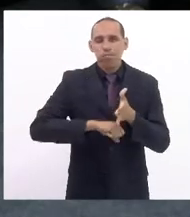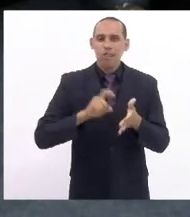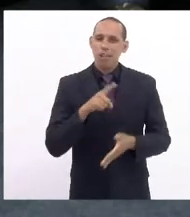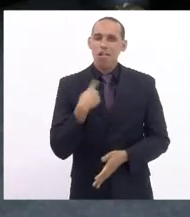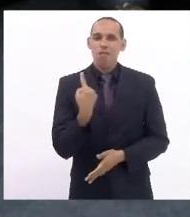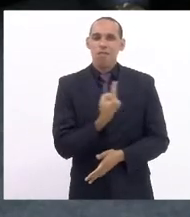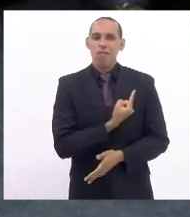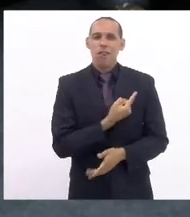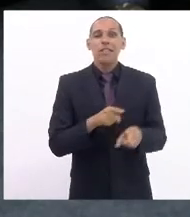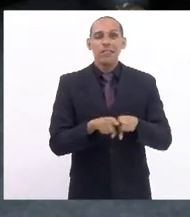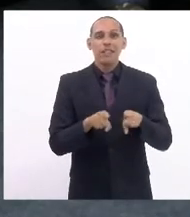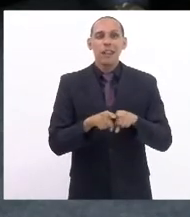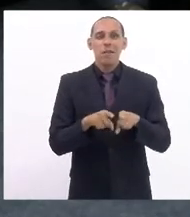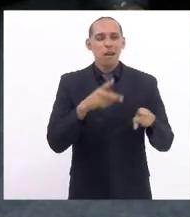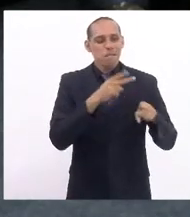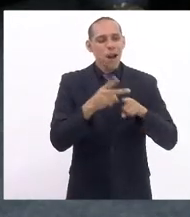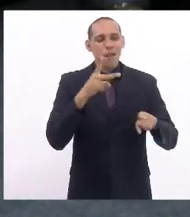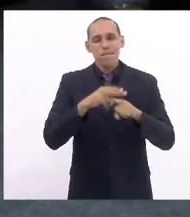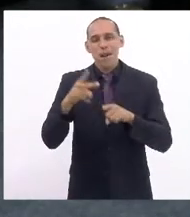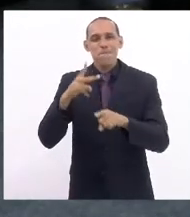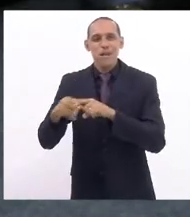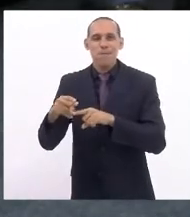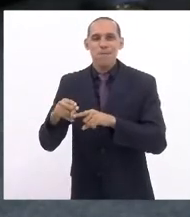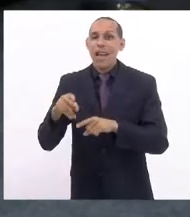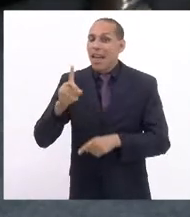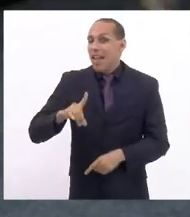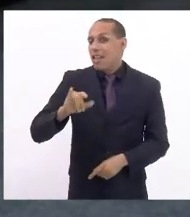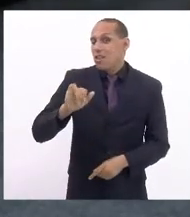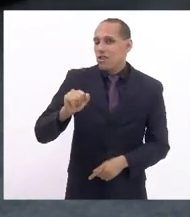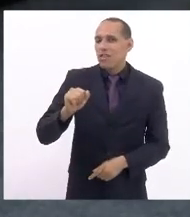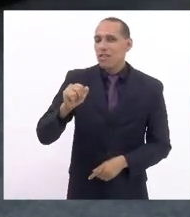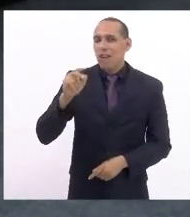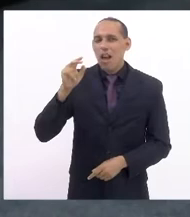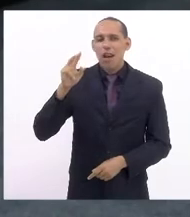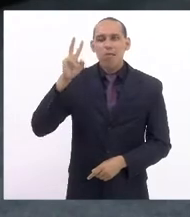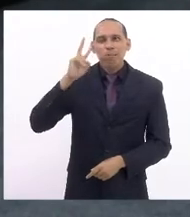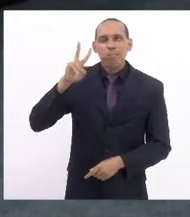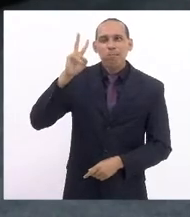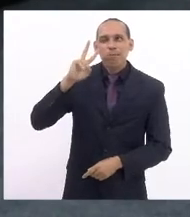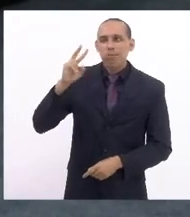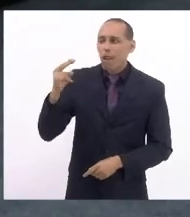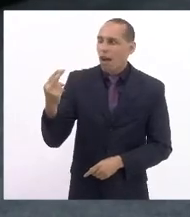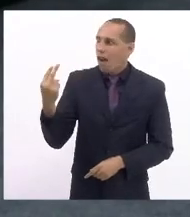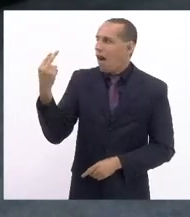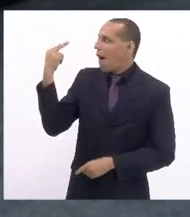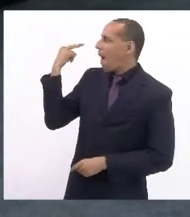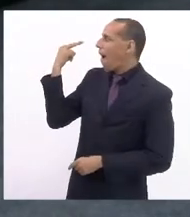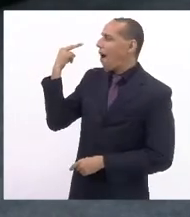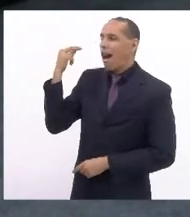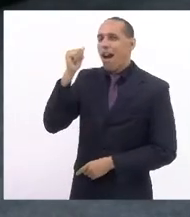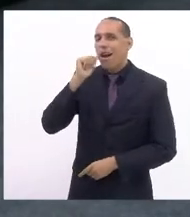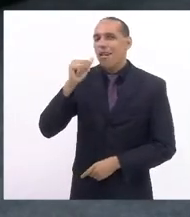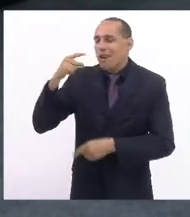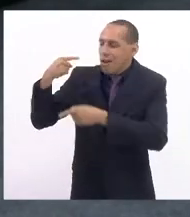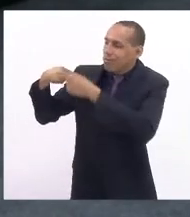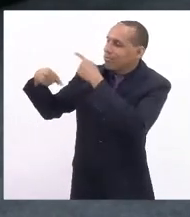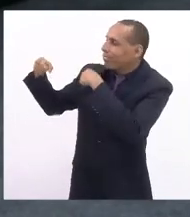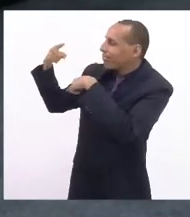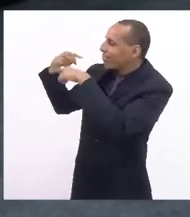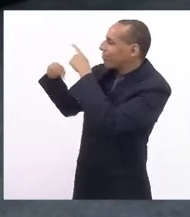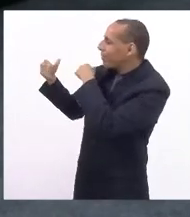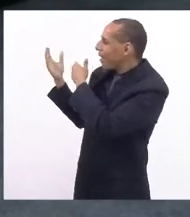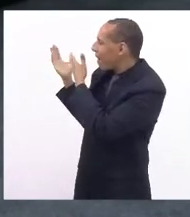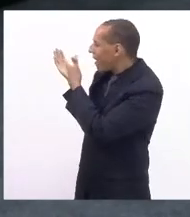nossas conquistas é também um dia de olhar para o passado e de reconhecer aquelas que nos antecederam